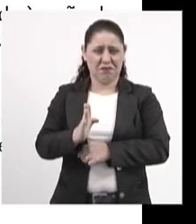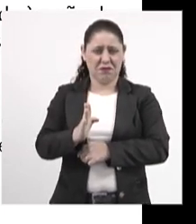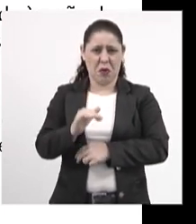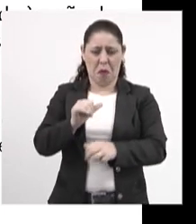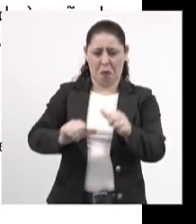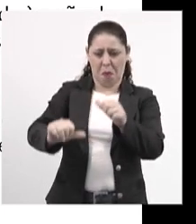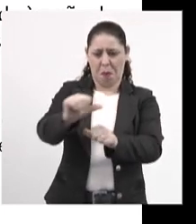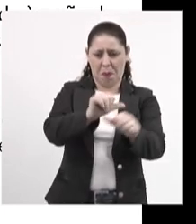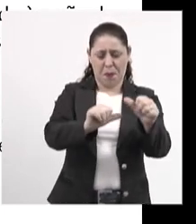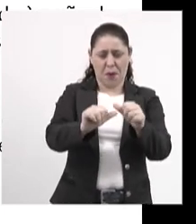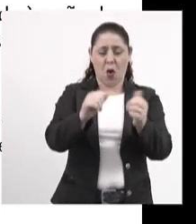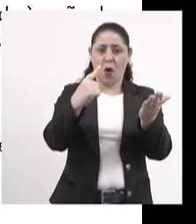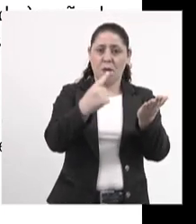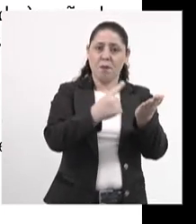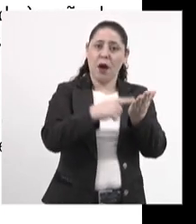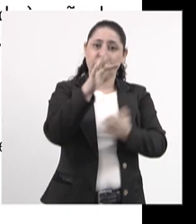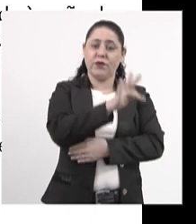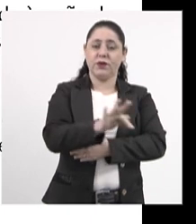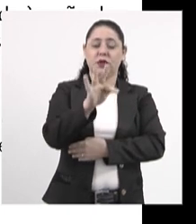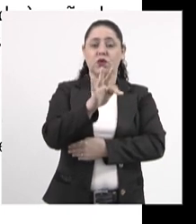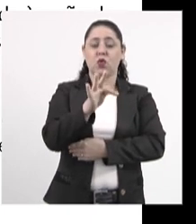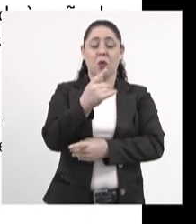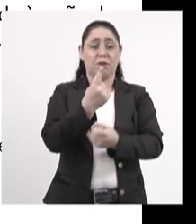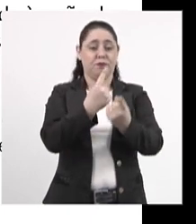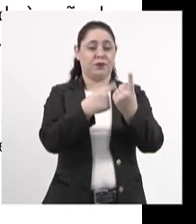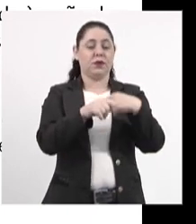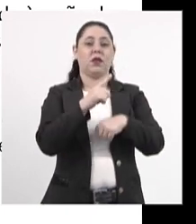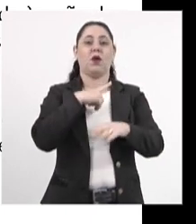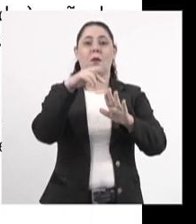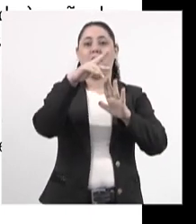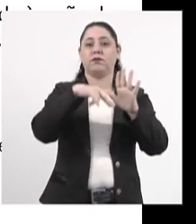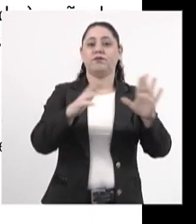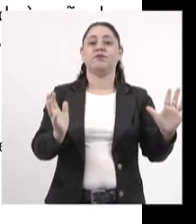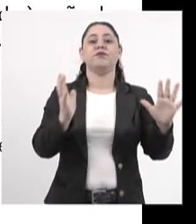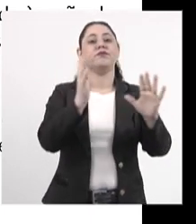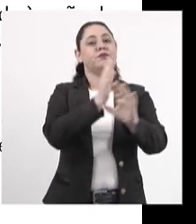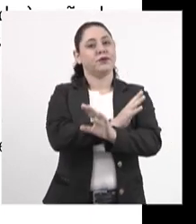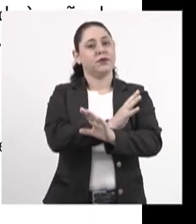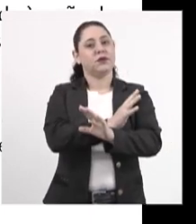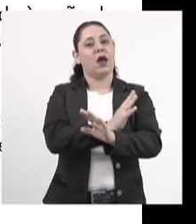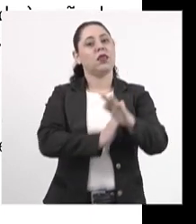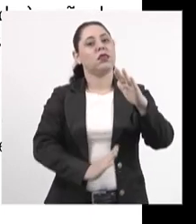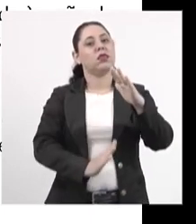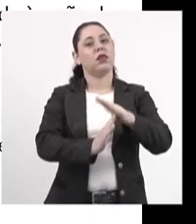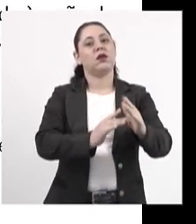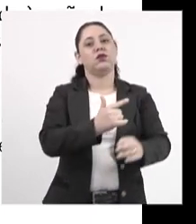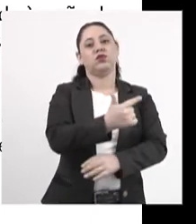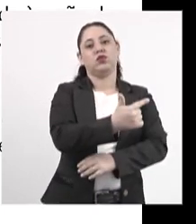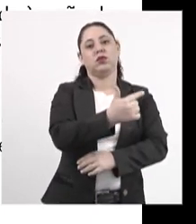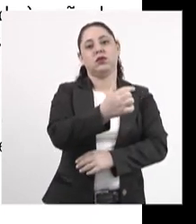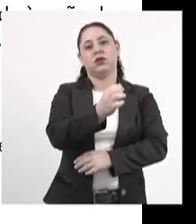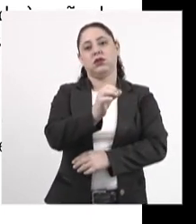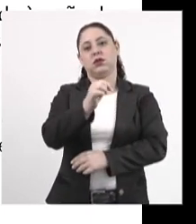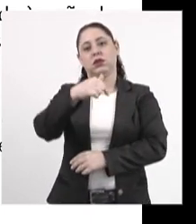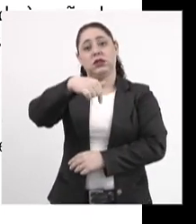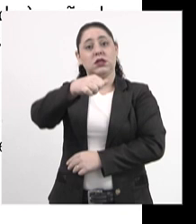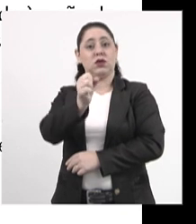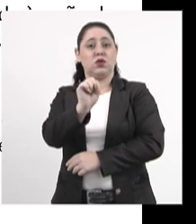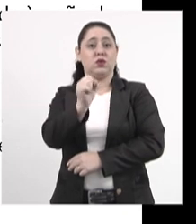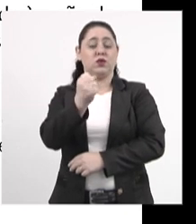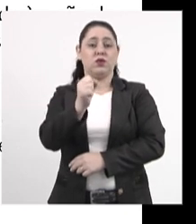Está se mudando o Pacto Federativo de tal maneira que tem uma regra de transição até 2078.